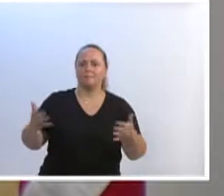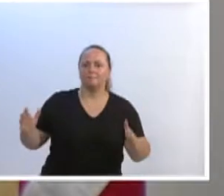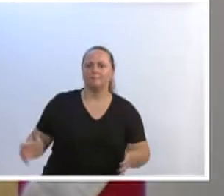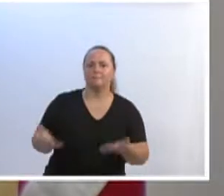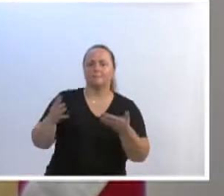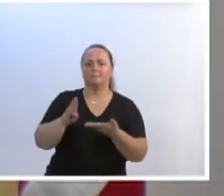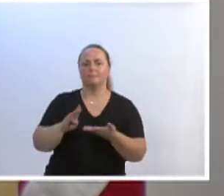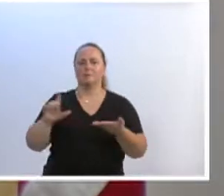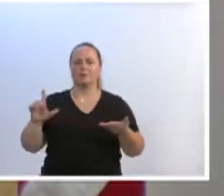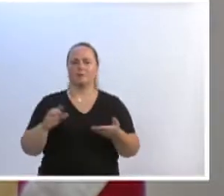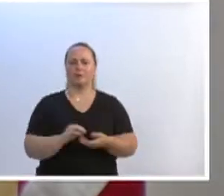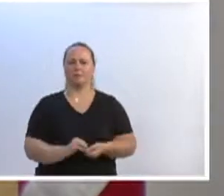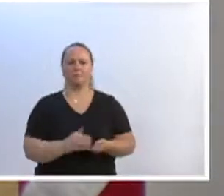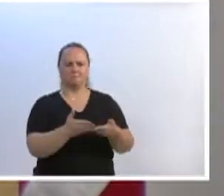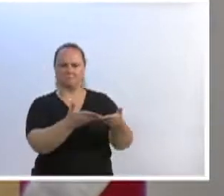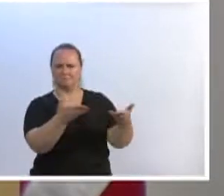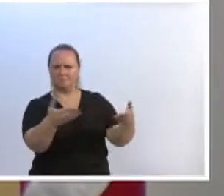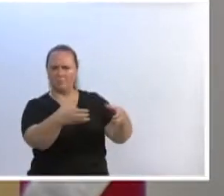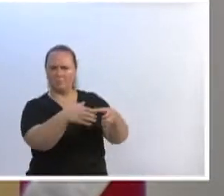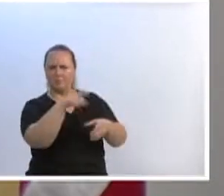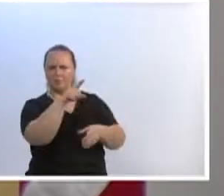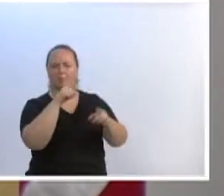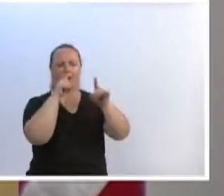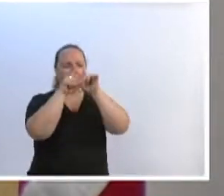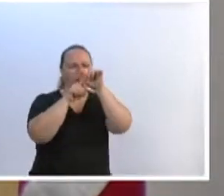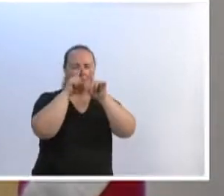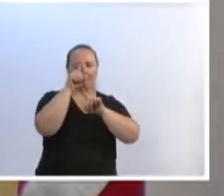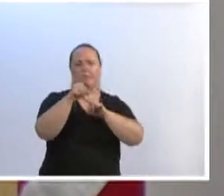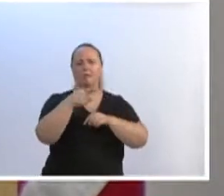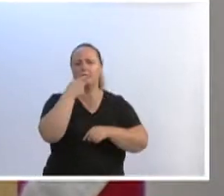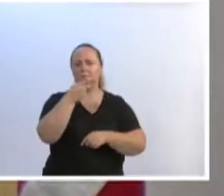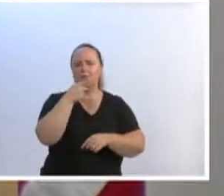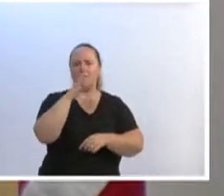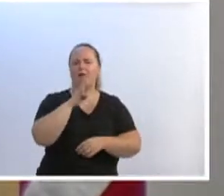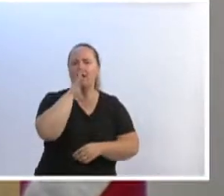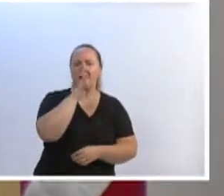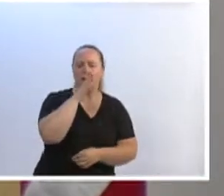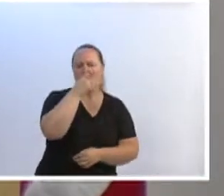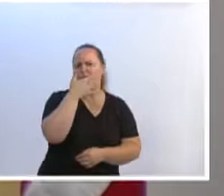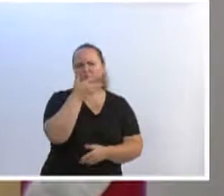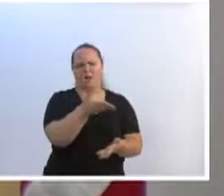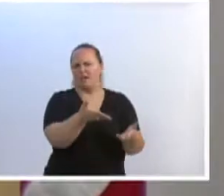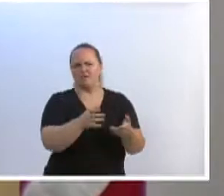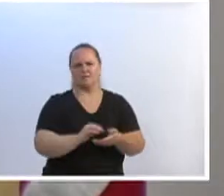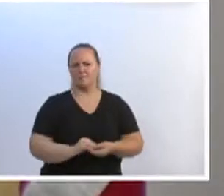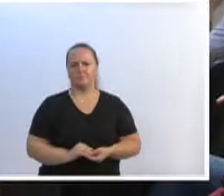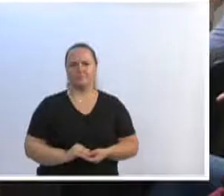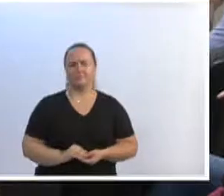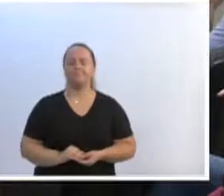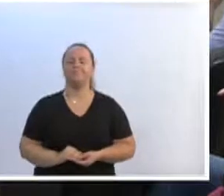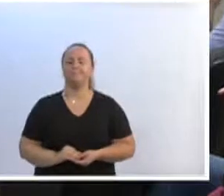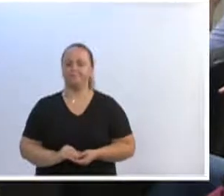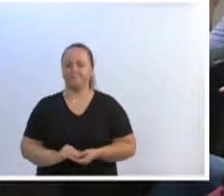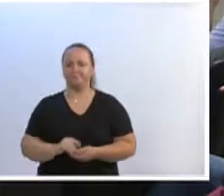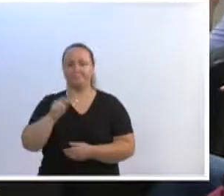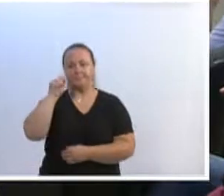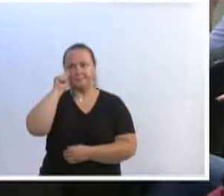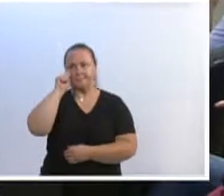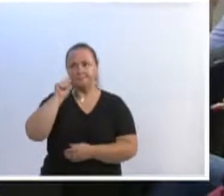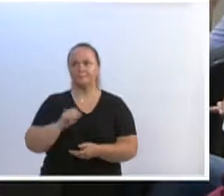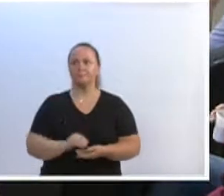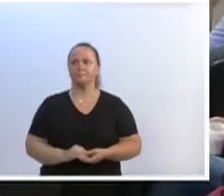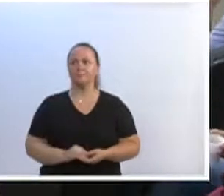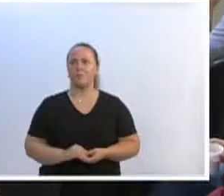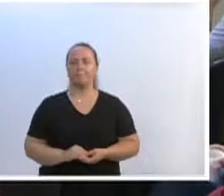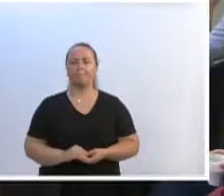Blumenau. Porque criticar é fácil, falar é muito fácil. Concedo a parte? Concedo a parte, vereador Amir. Antes disso,